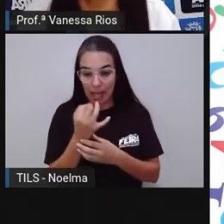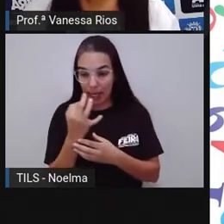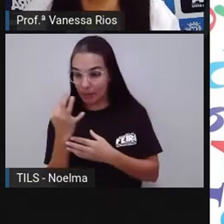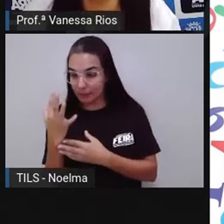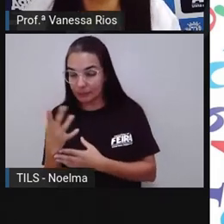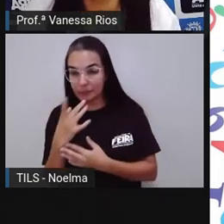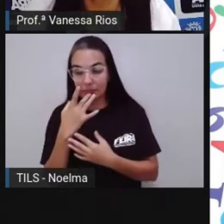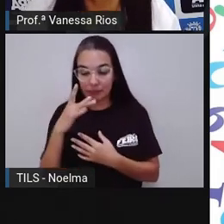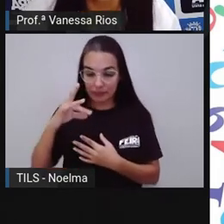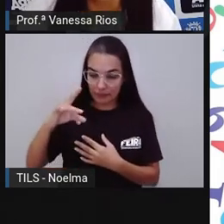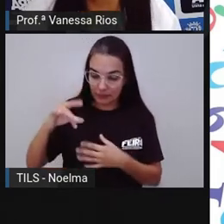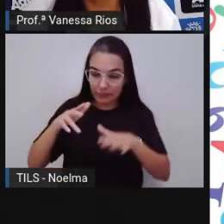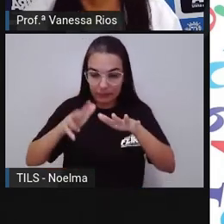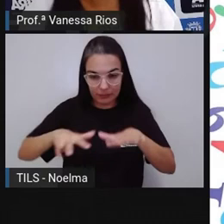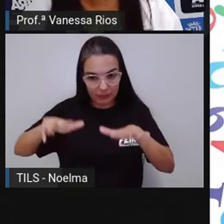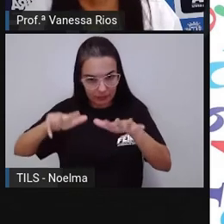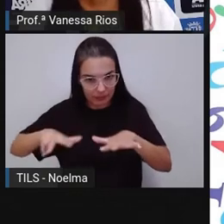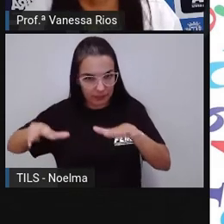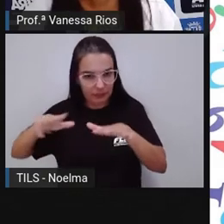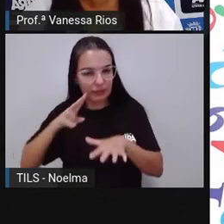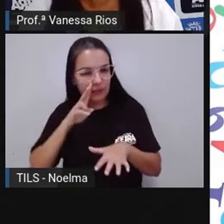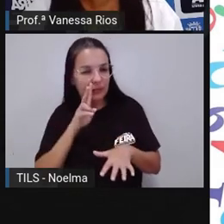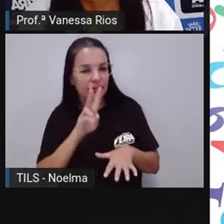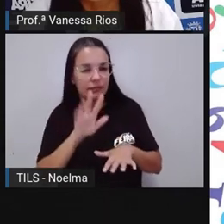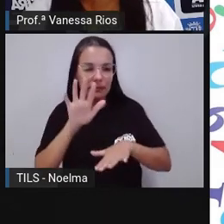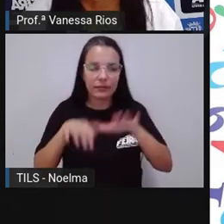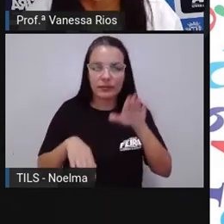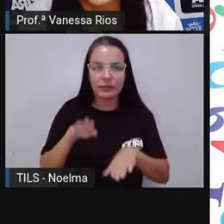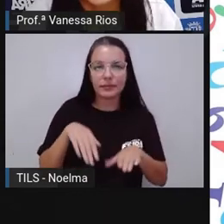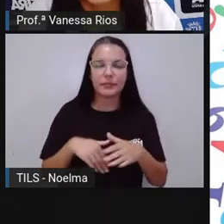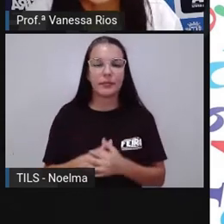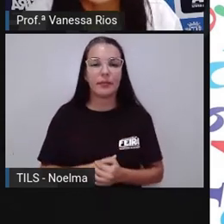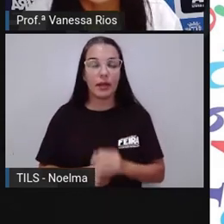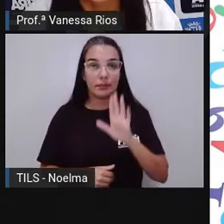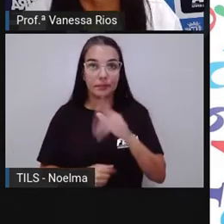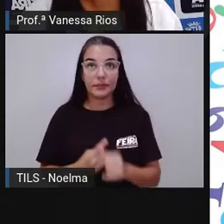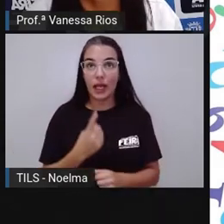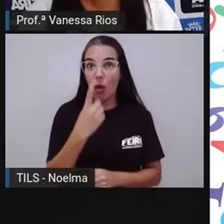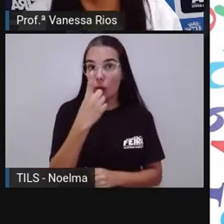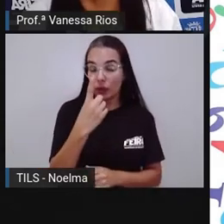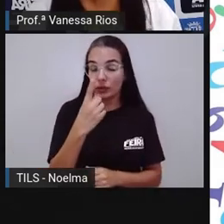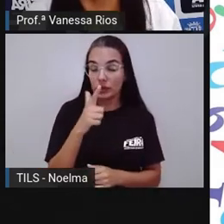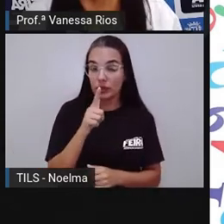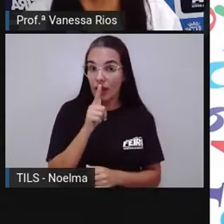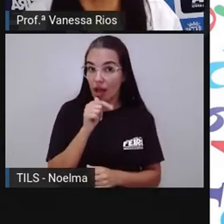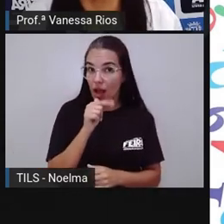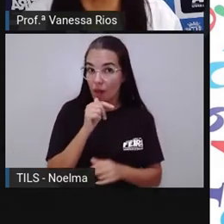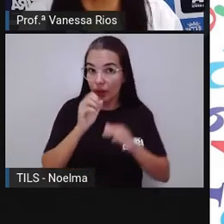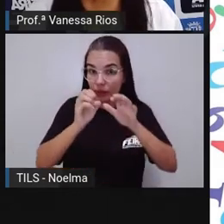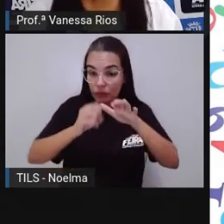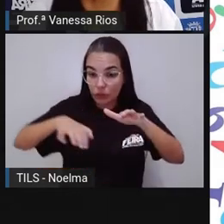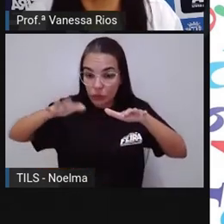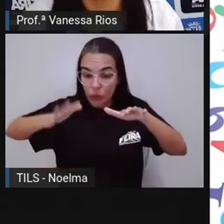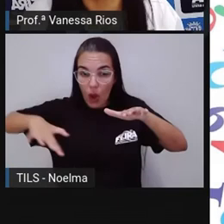sal que existe lá no mar morto. Um litro de água do oceano possui, gente,